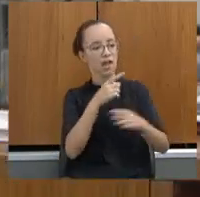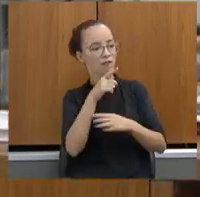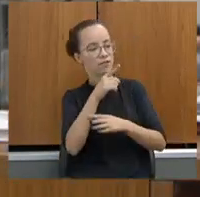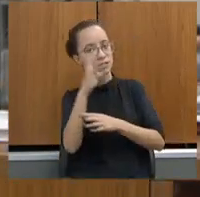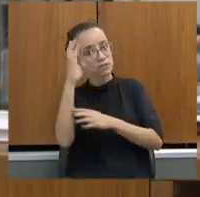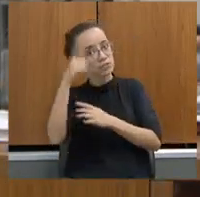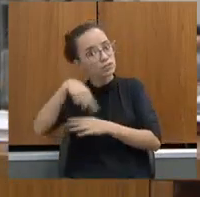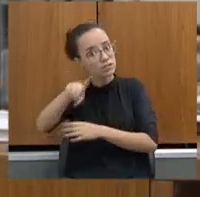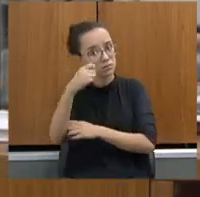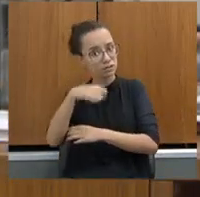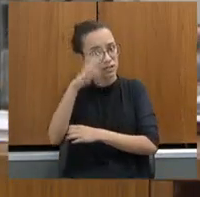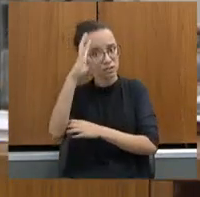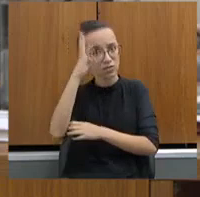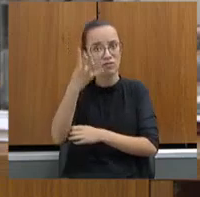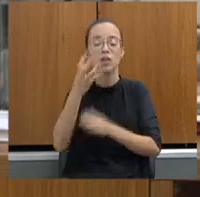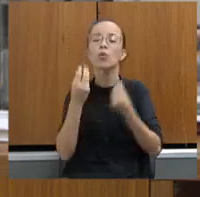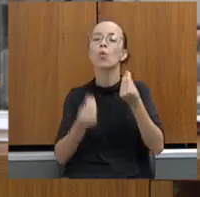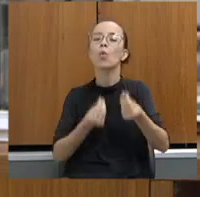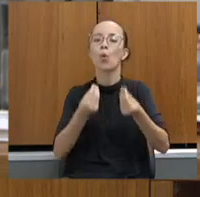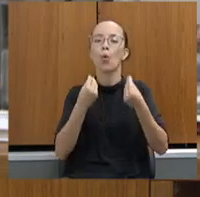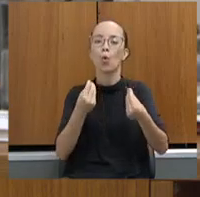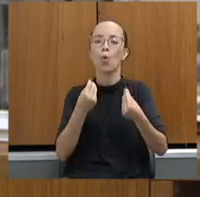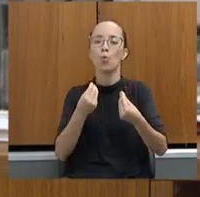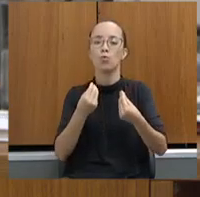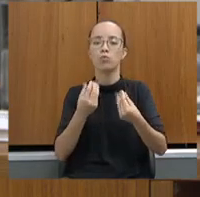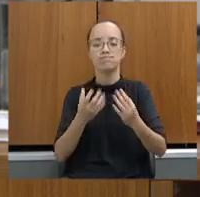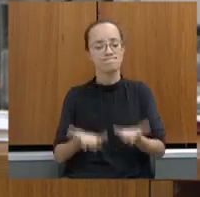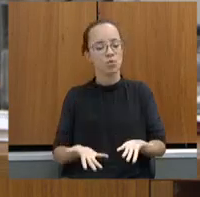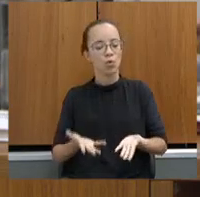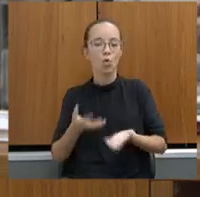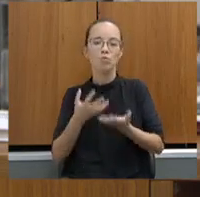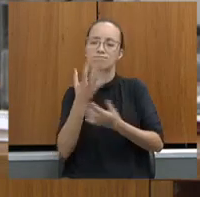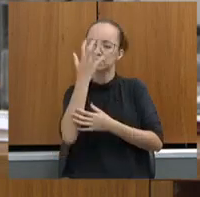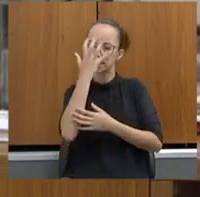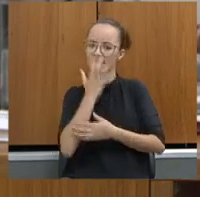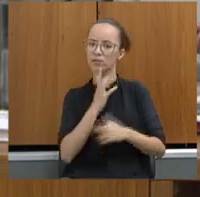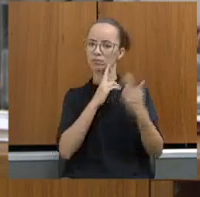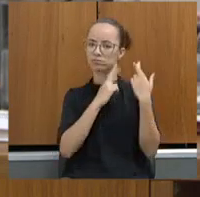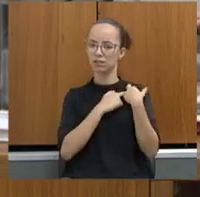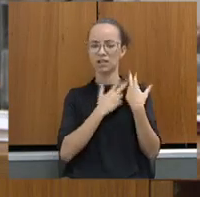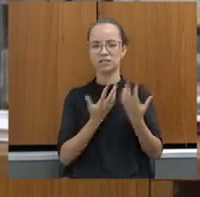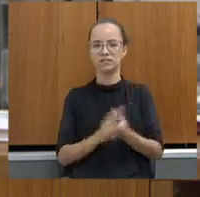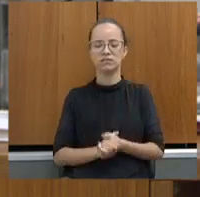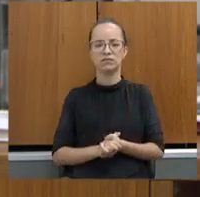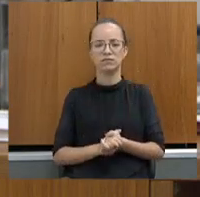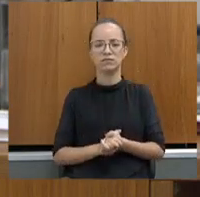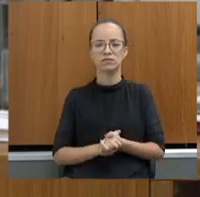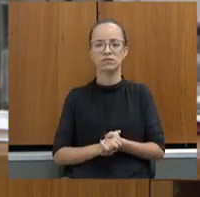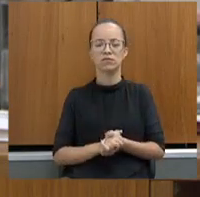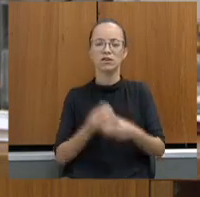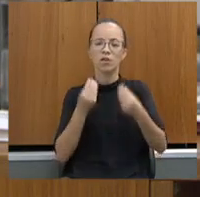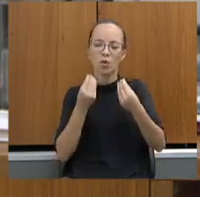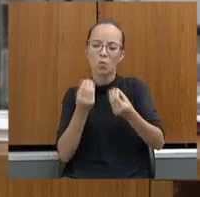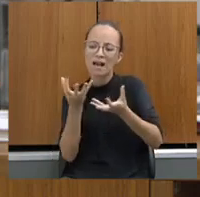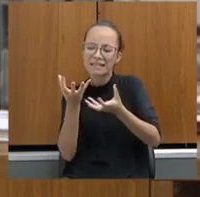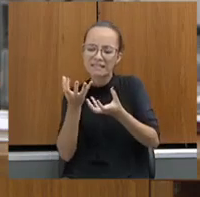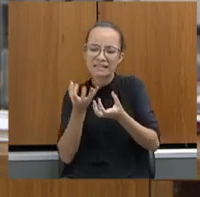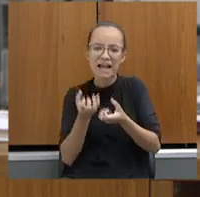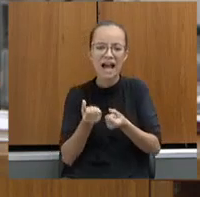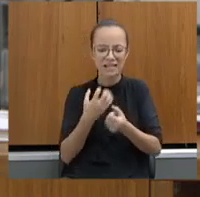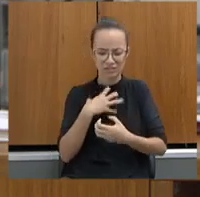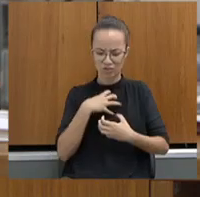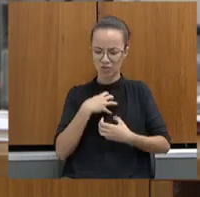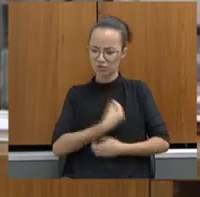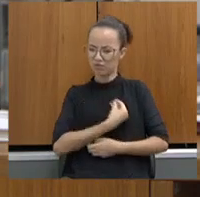problema. Como é que resolve? com disciplina. Com disciplina. Não dá para aceitar. Não dá para aceitar essa maneira de viver.